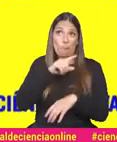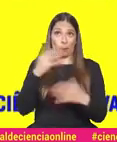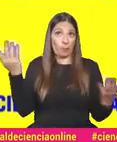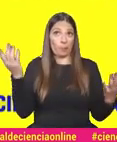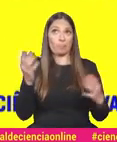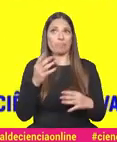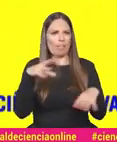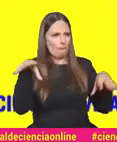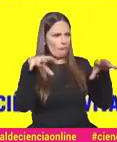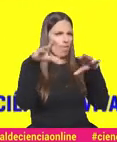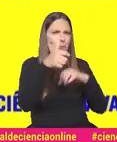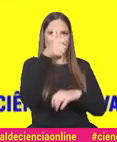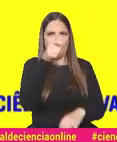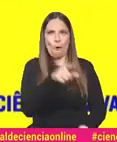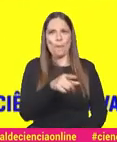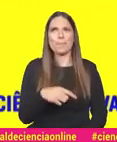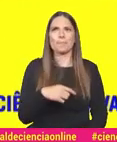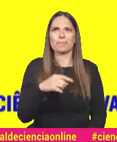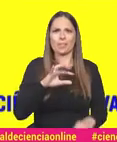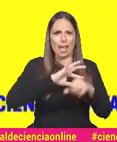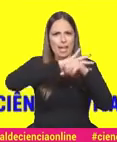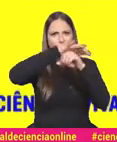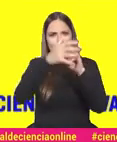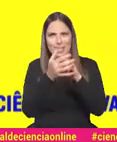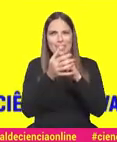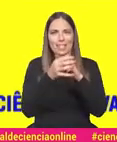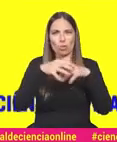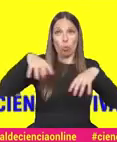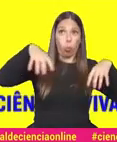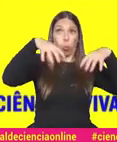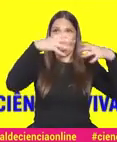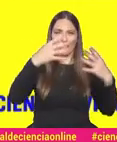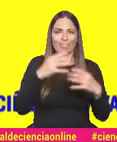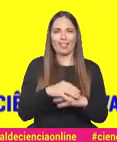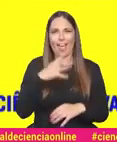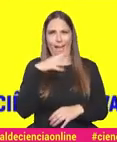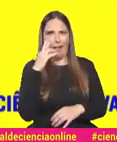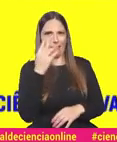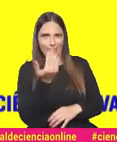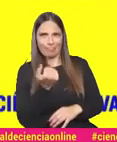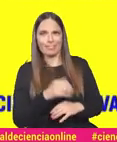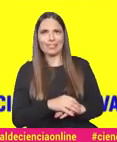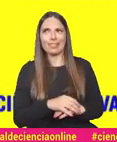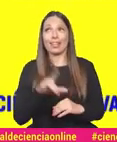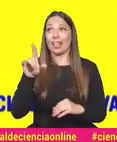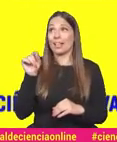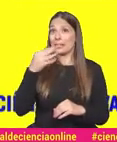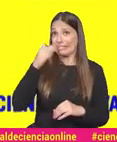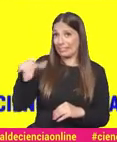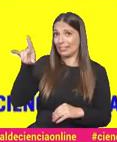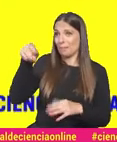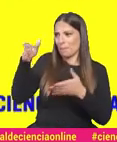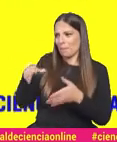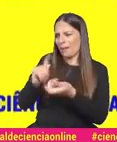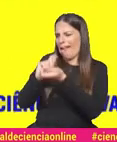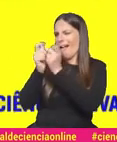Olha, fantasma. Fantasma é bom. Estão-me a fazer aqui a cabeça do fantasma. Querem ver? Bem, isso é preciso também, para além de ser cientista, também ser um